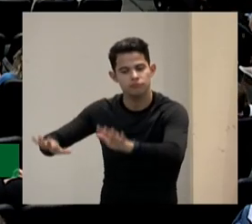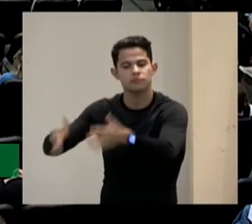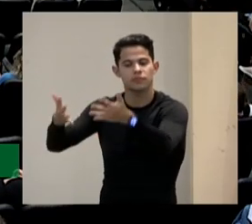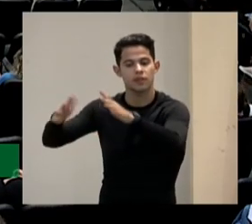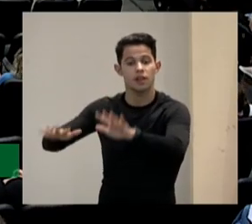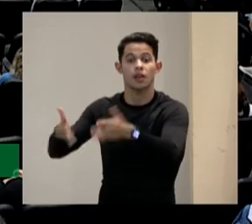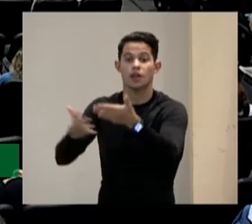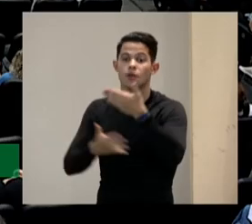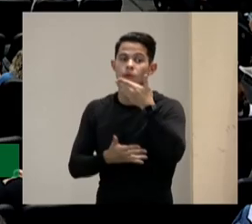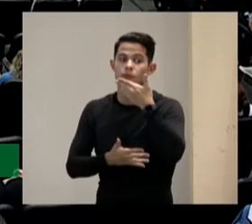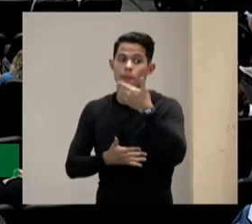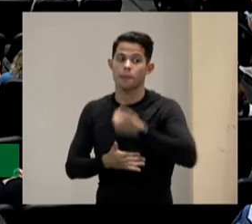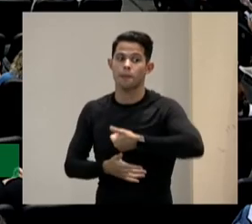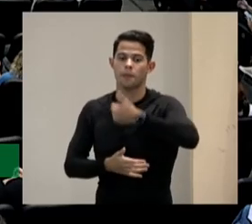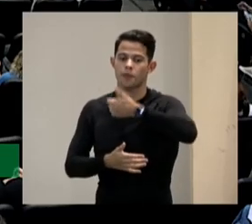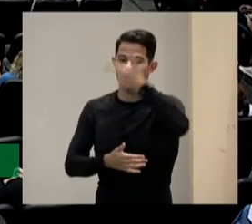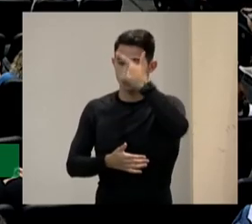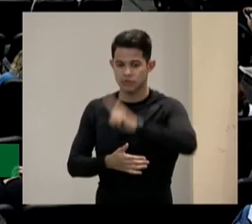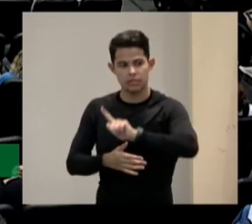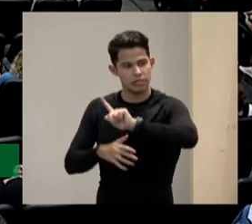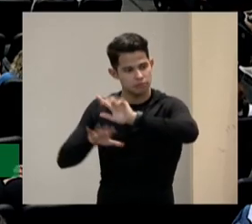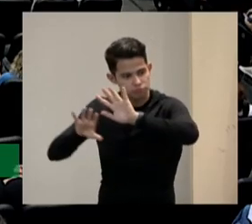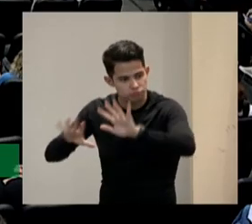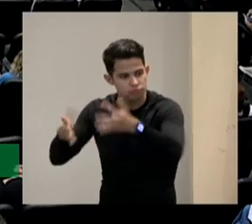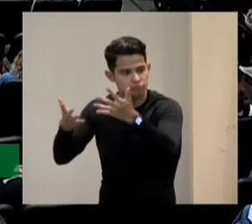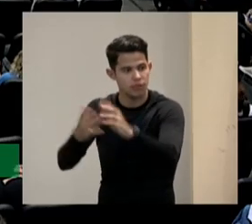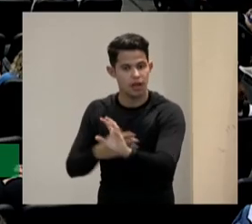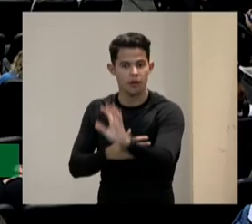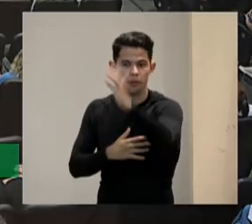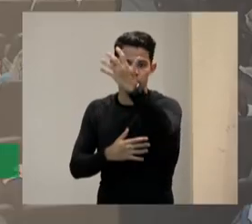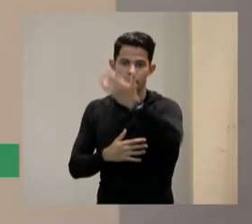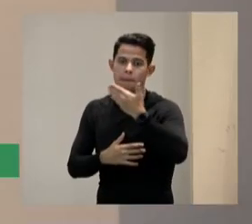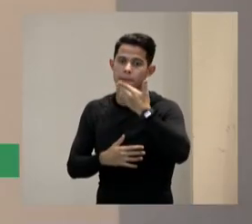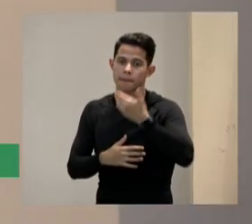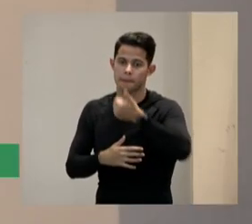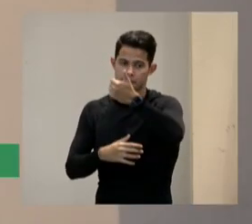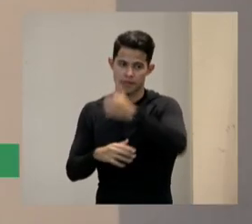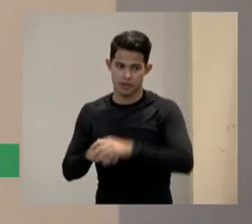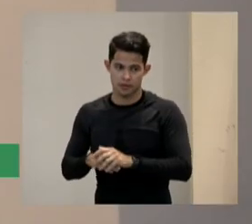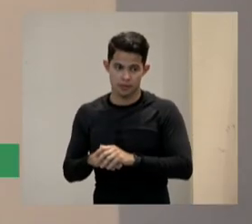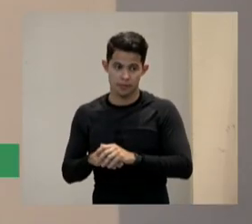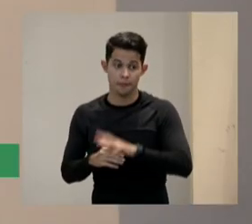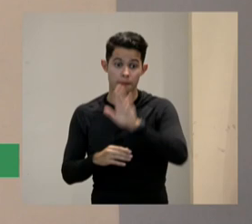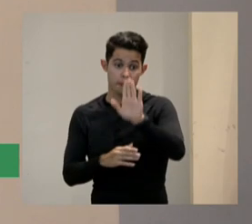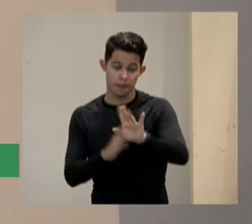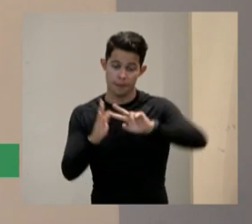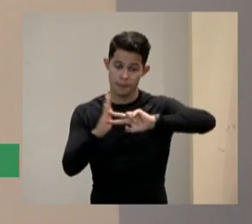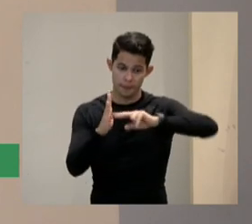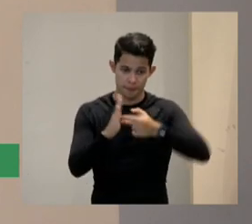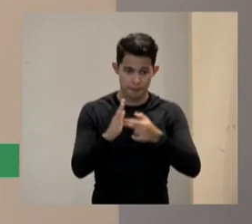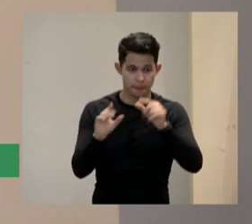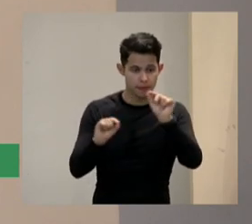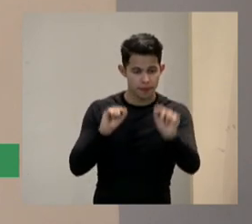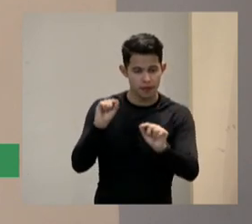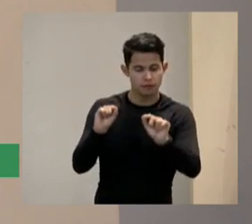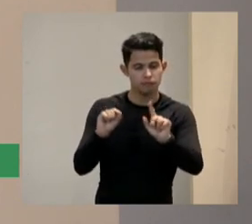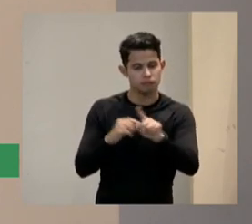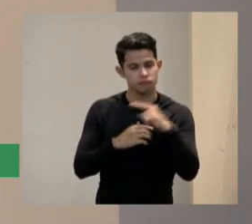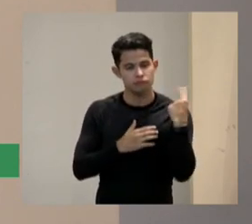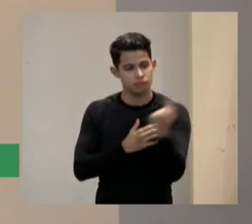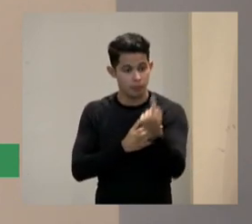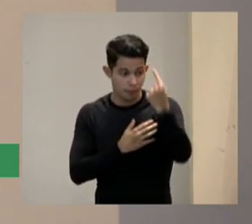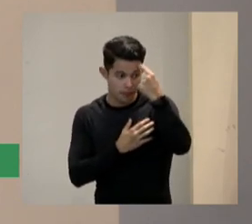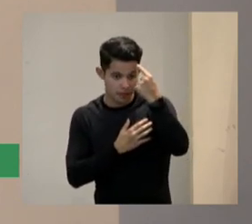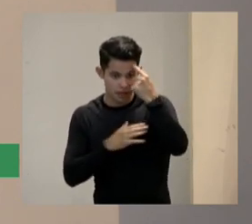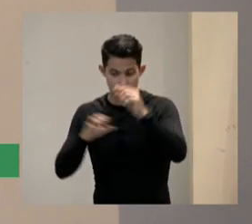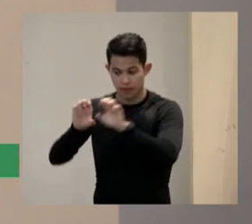ainda melhor e ainda aconteça mais o qual significa que a gente tem que pensar até a própria estrutura